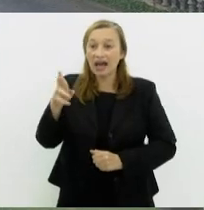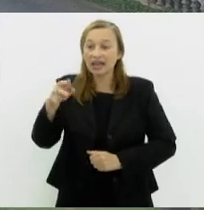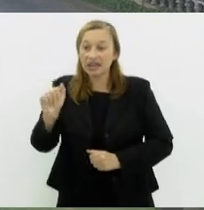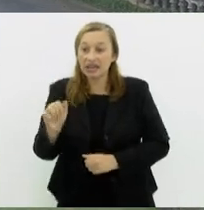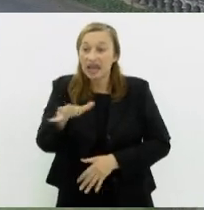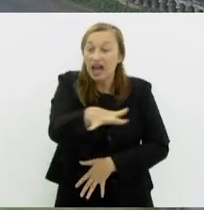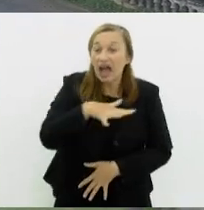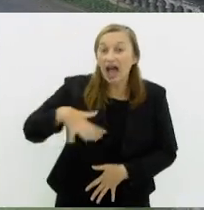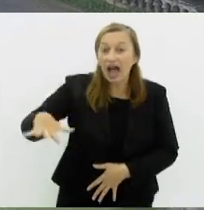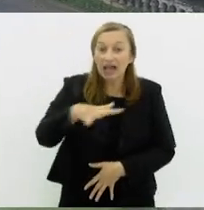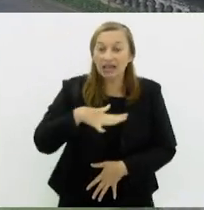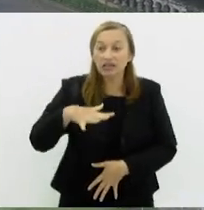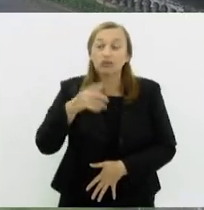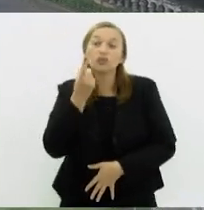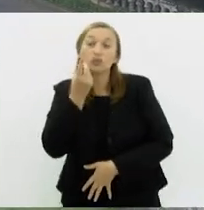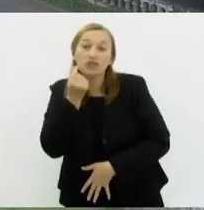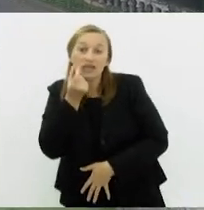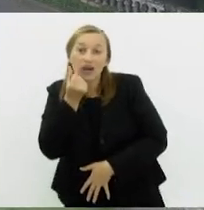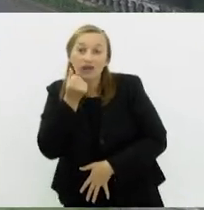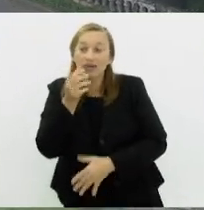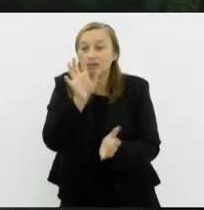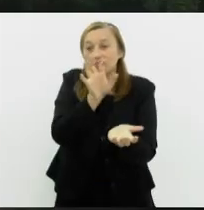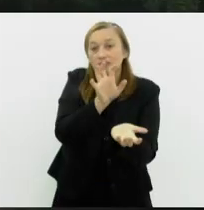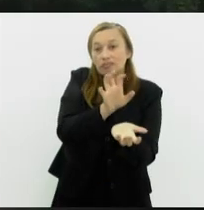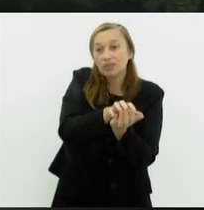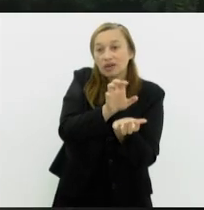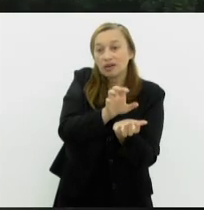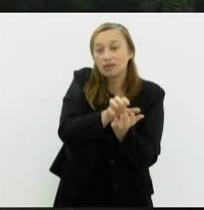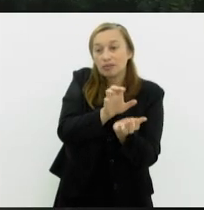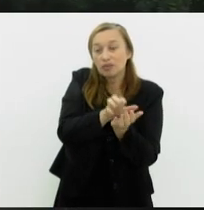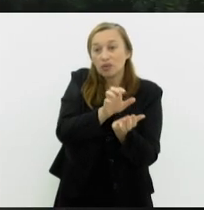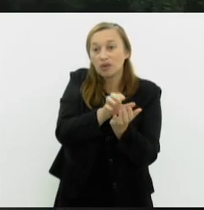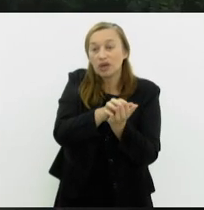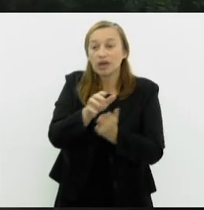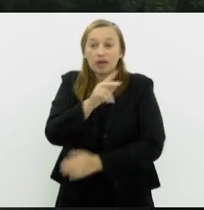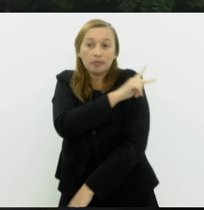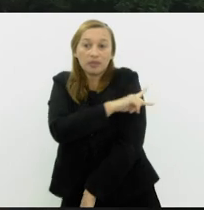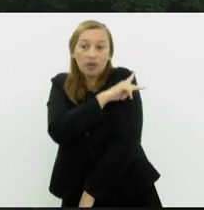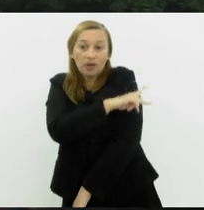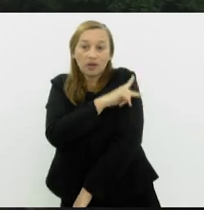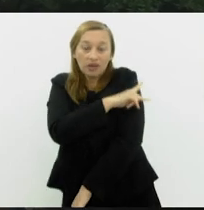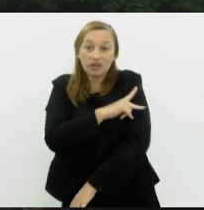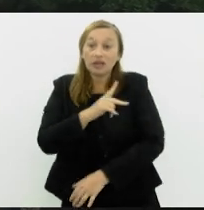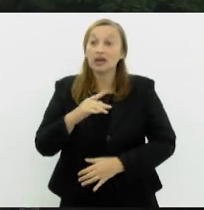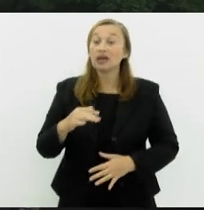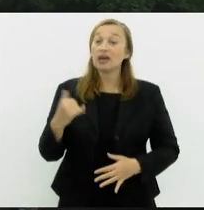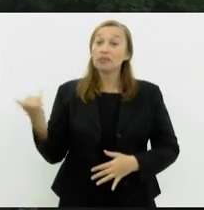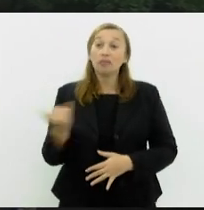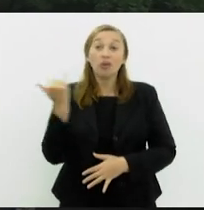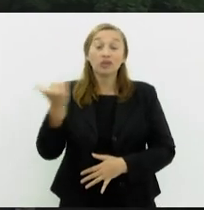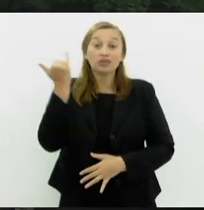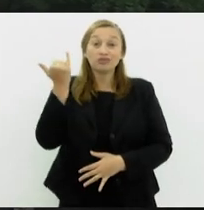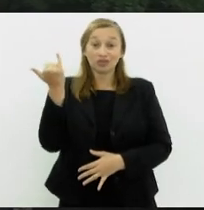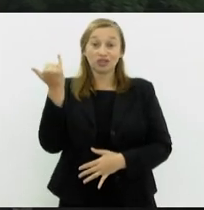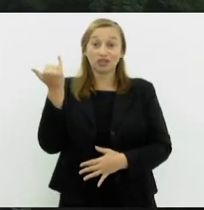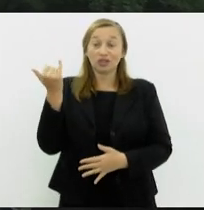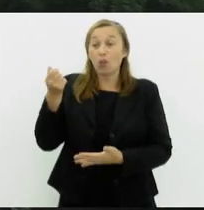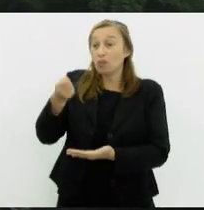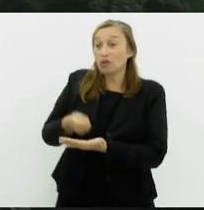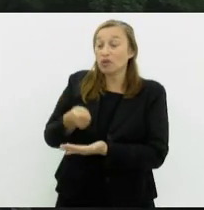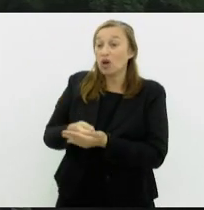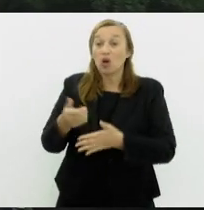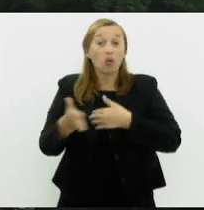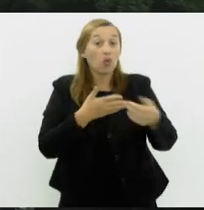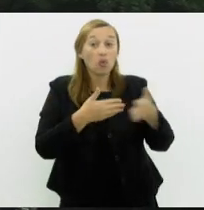dos estados do Ceará, Pernambuco e Piauí. A inclusão na lista indicativa é um passo crucial e obrigatório para qualquer